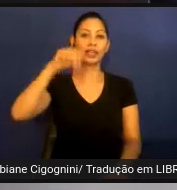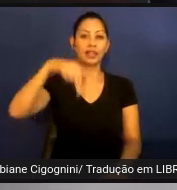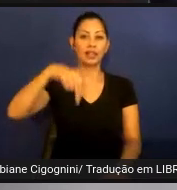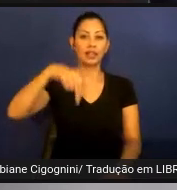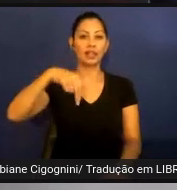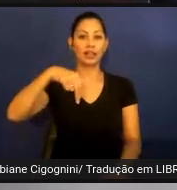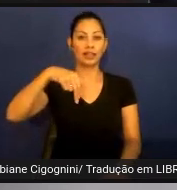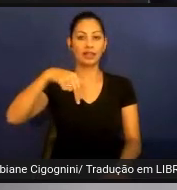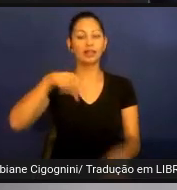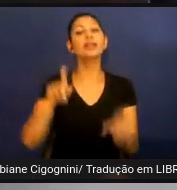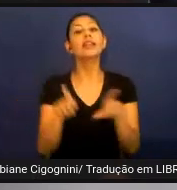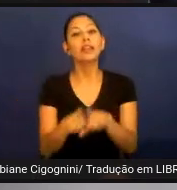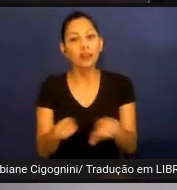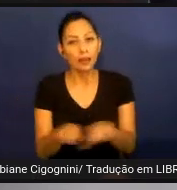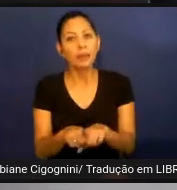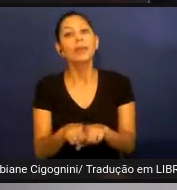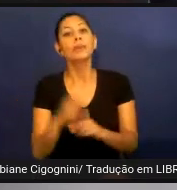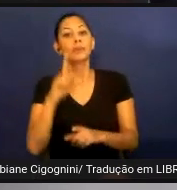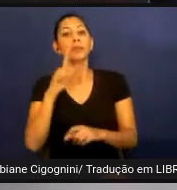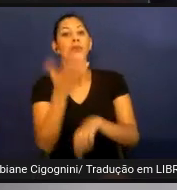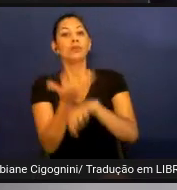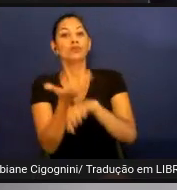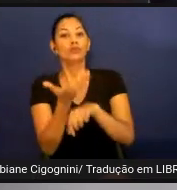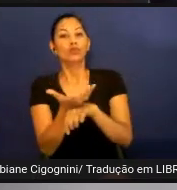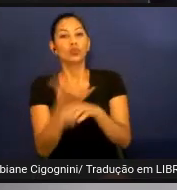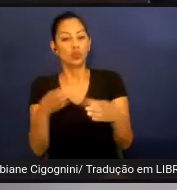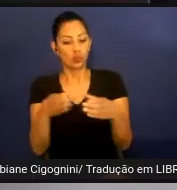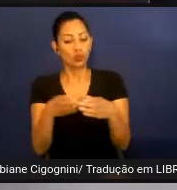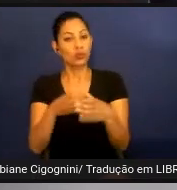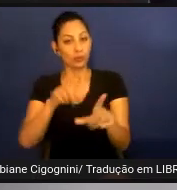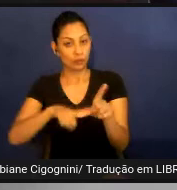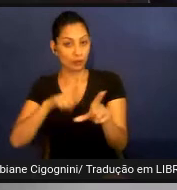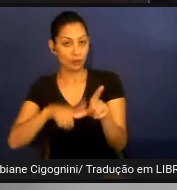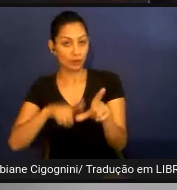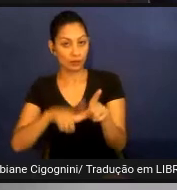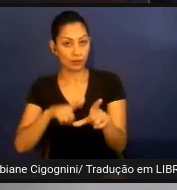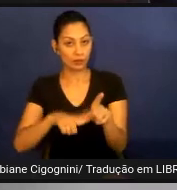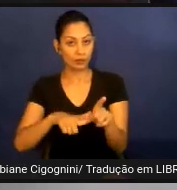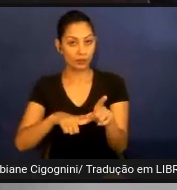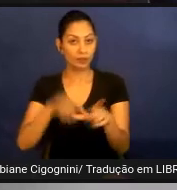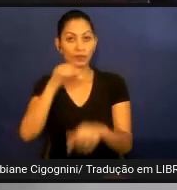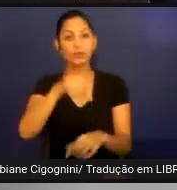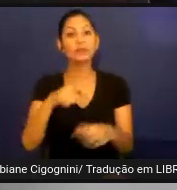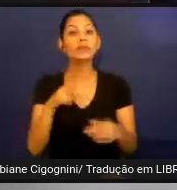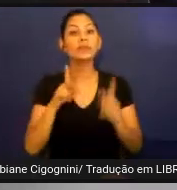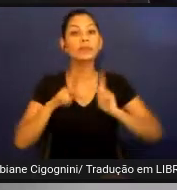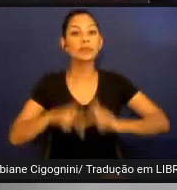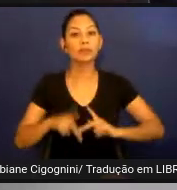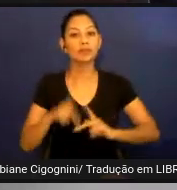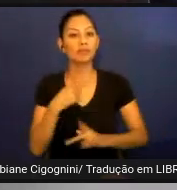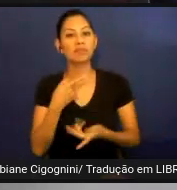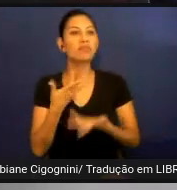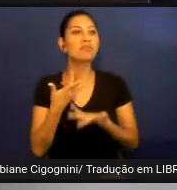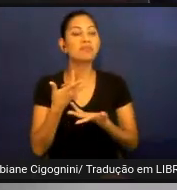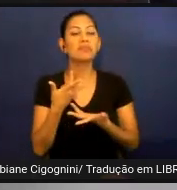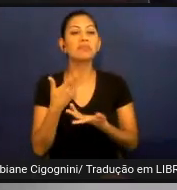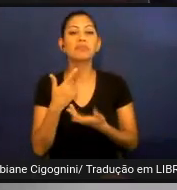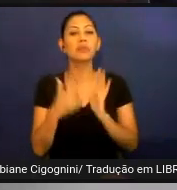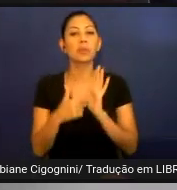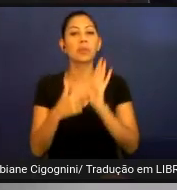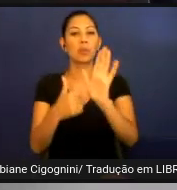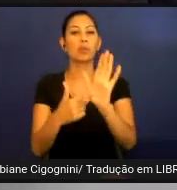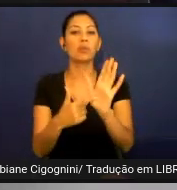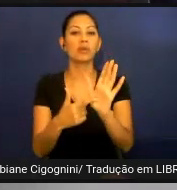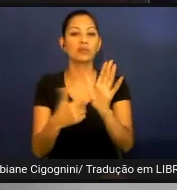de letras porque esses não se mostraram muito propostos a participar da pesquisa